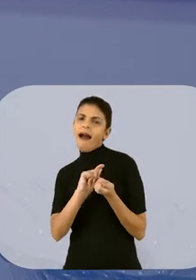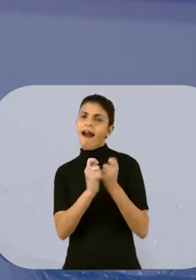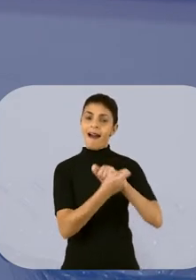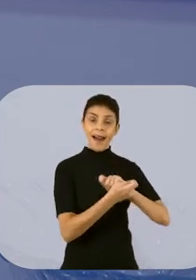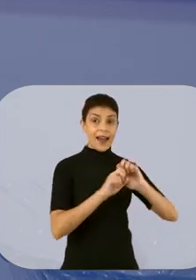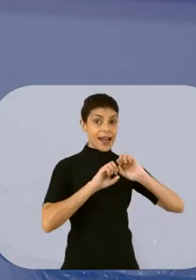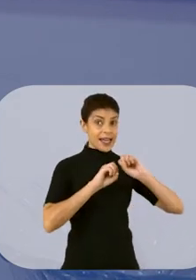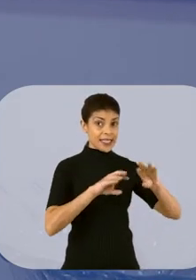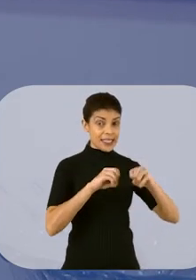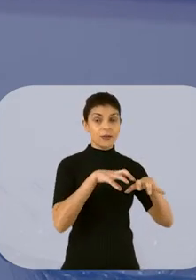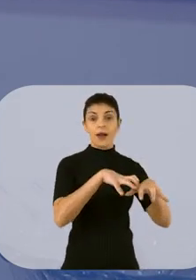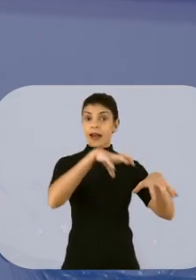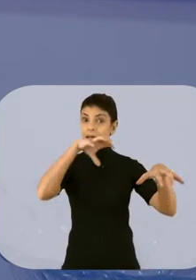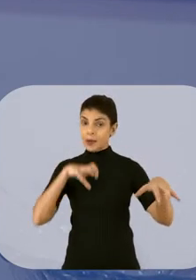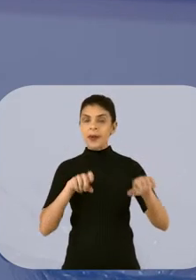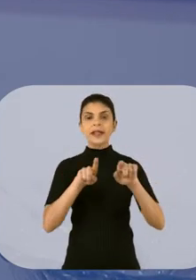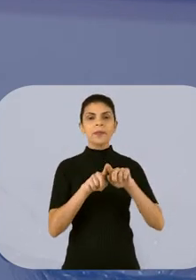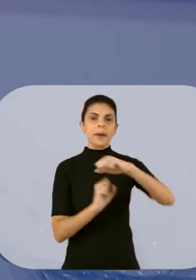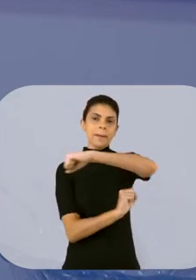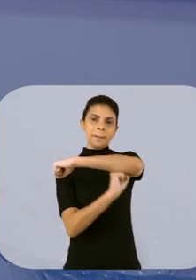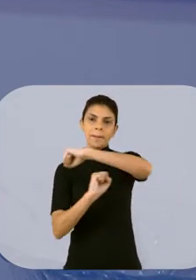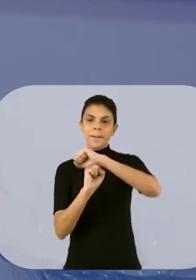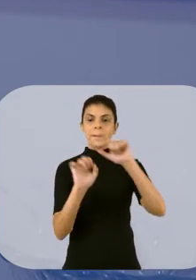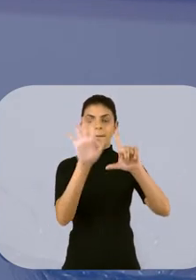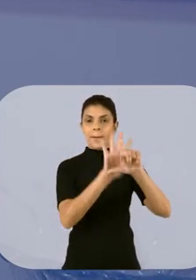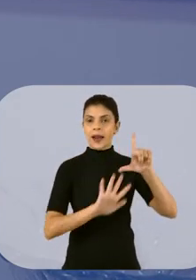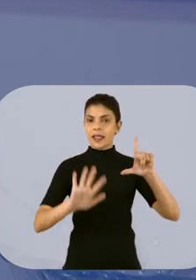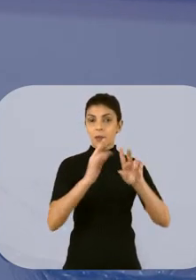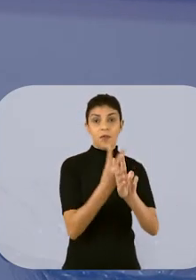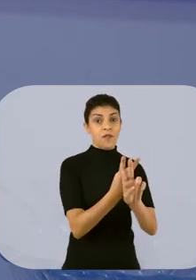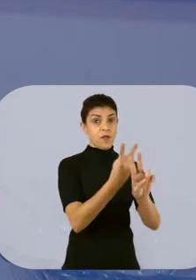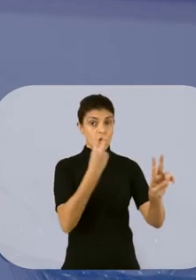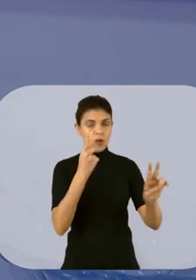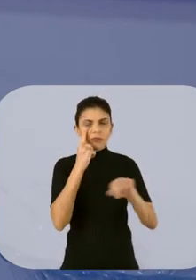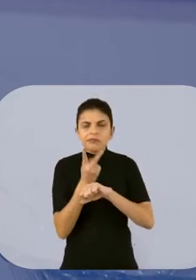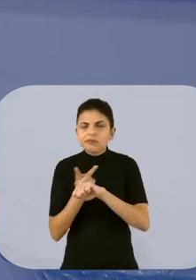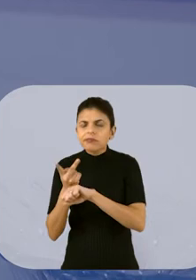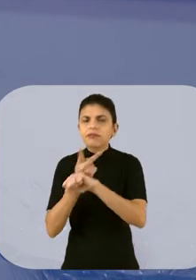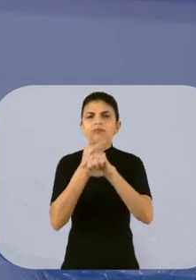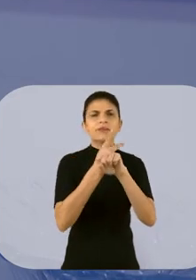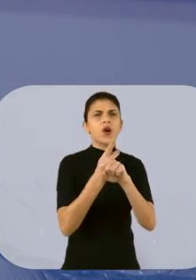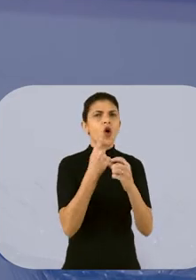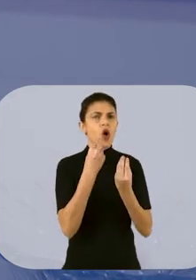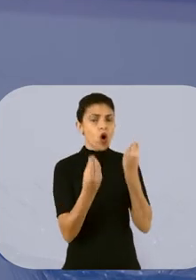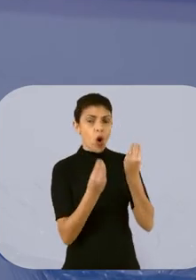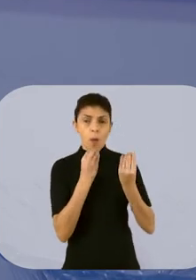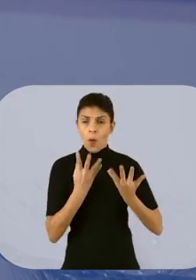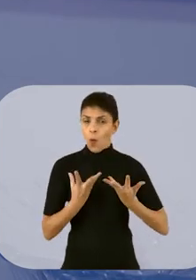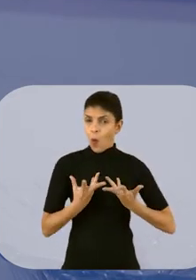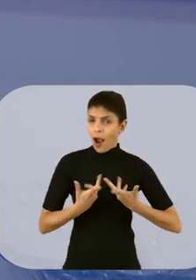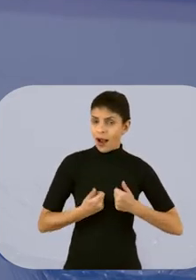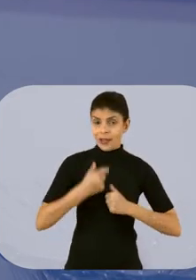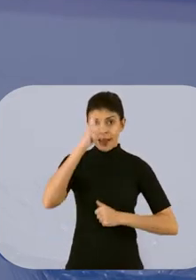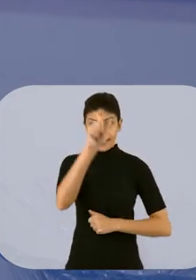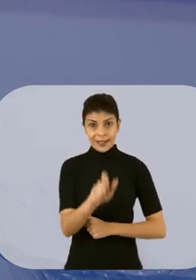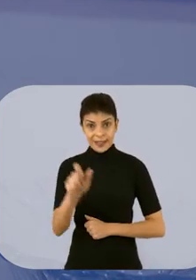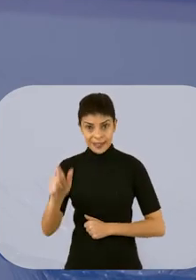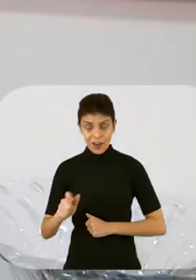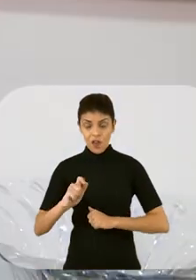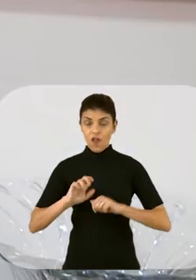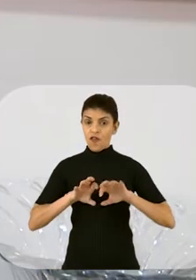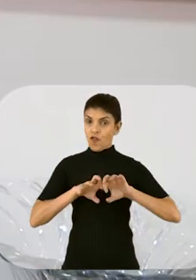adaptação ao ensino remoto e ao uso de plataformas virtuais. Ao buscar maior escala e qualidade na